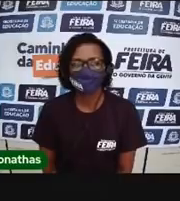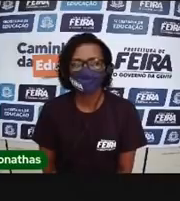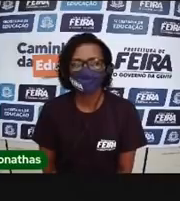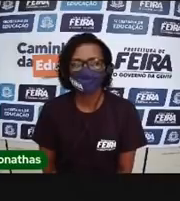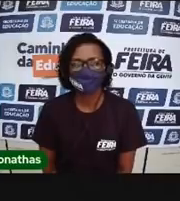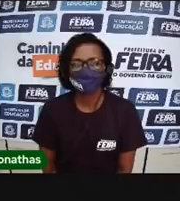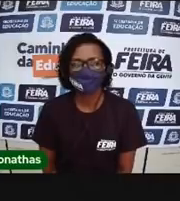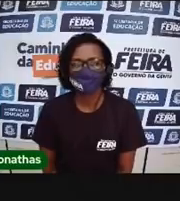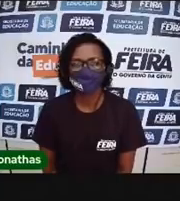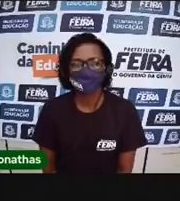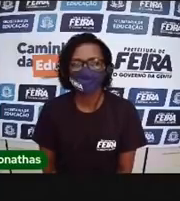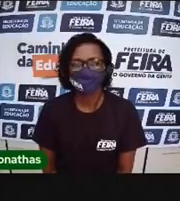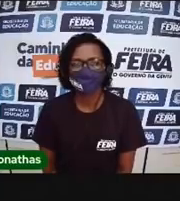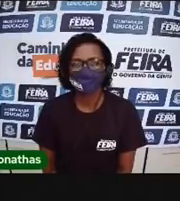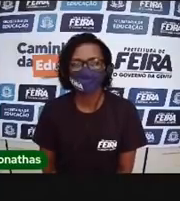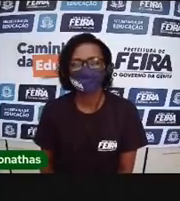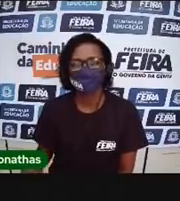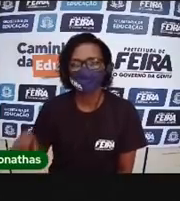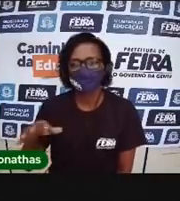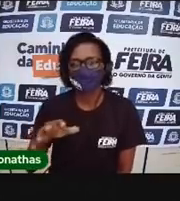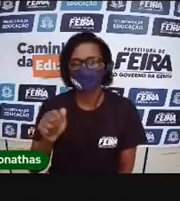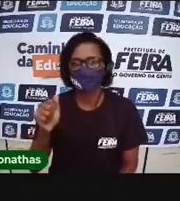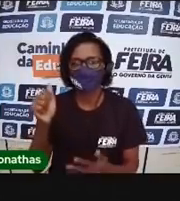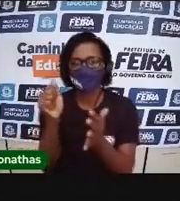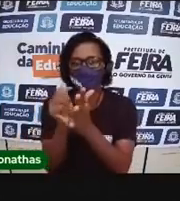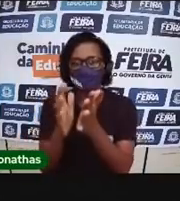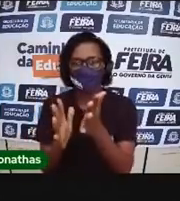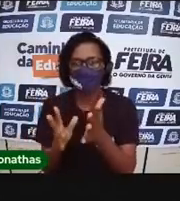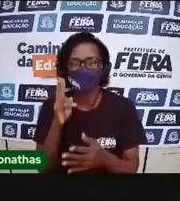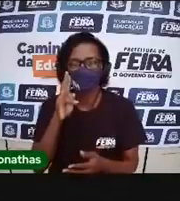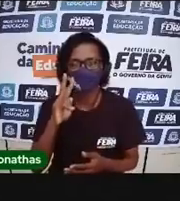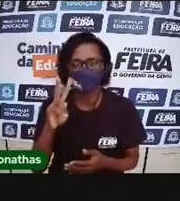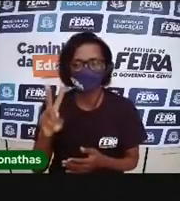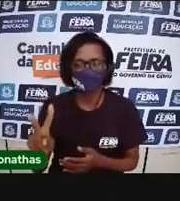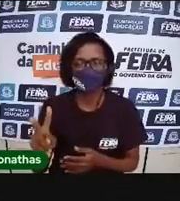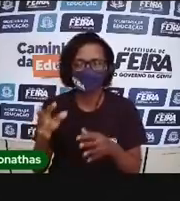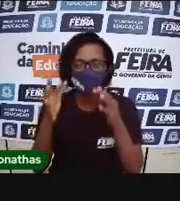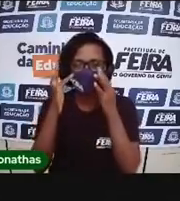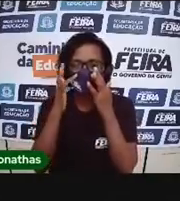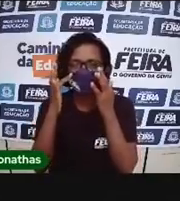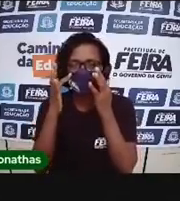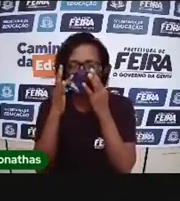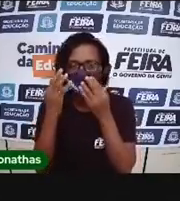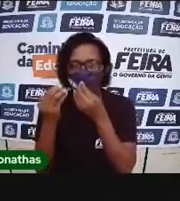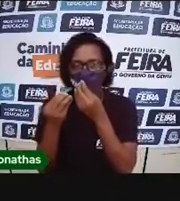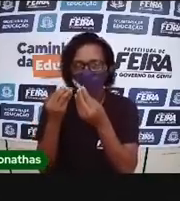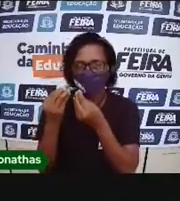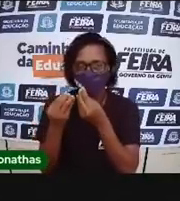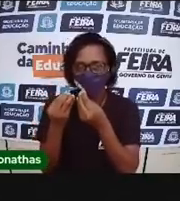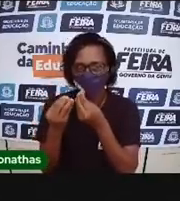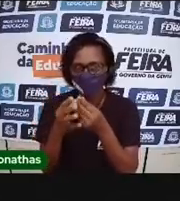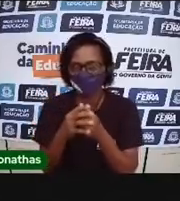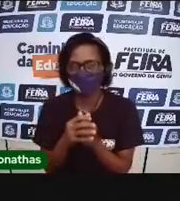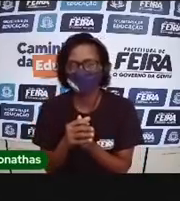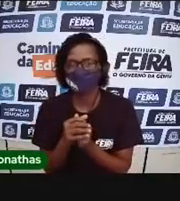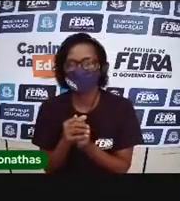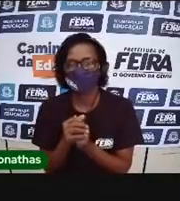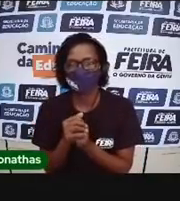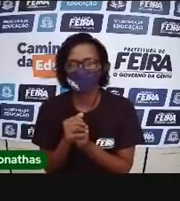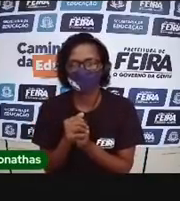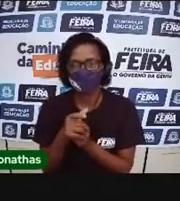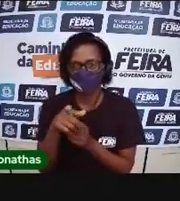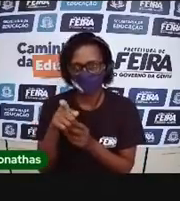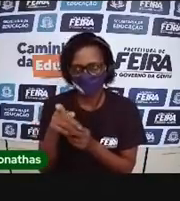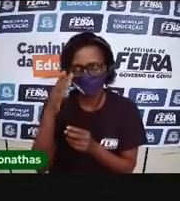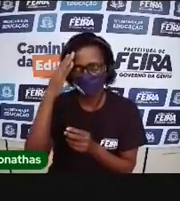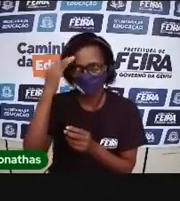Então, pega aí a sua tarefinha e vamos prestar bastante atenção, tá bom? Como você